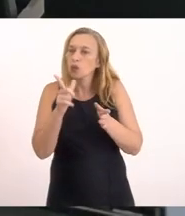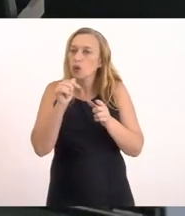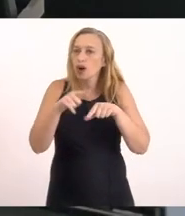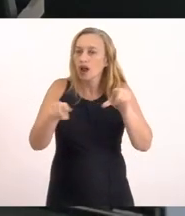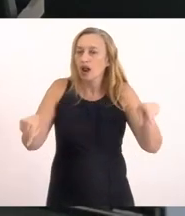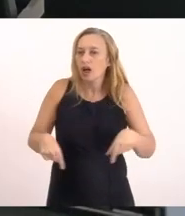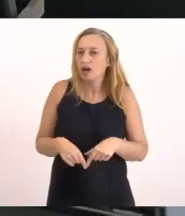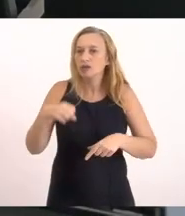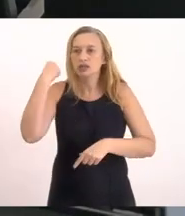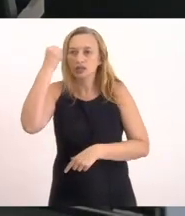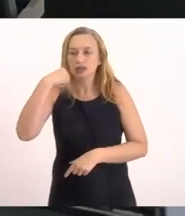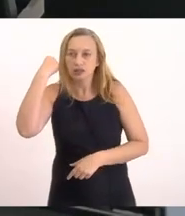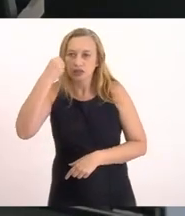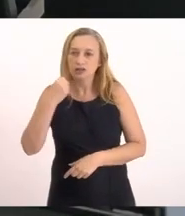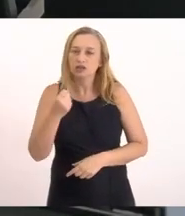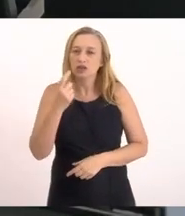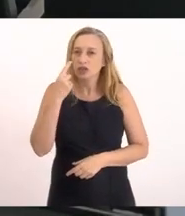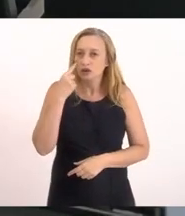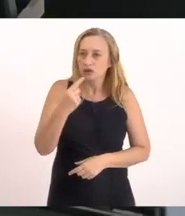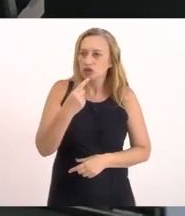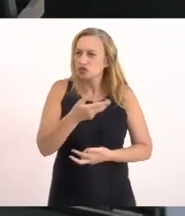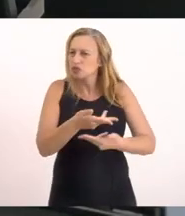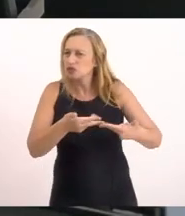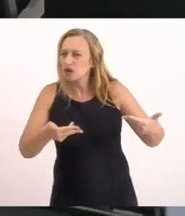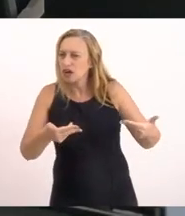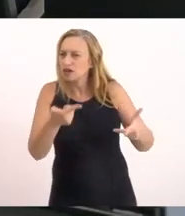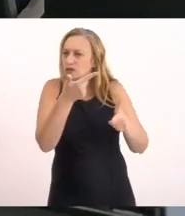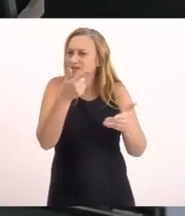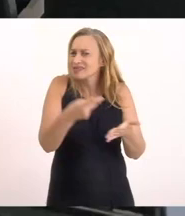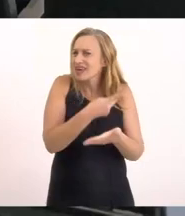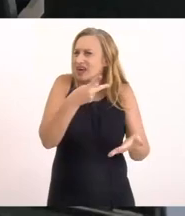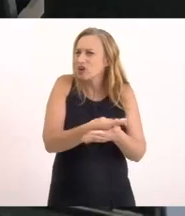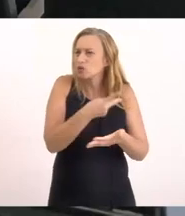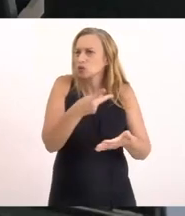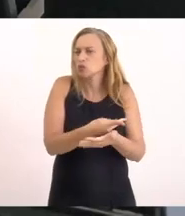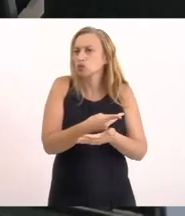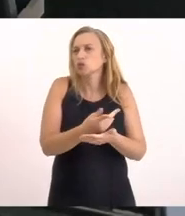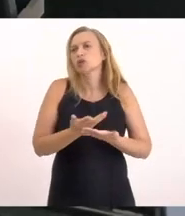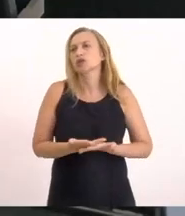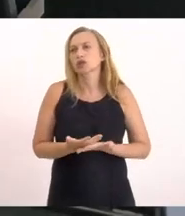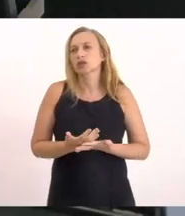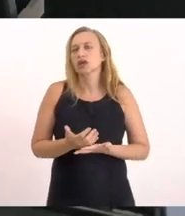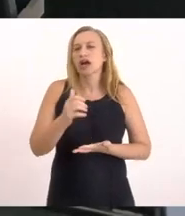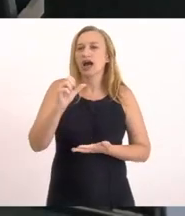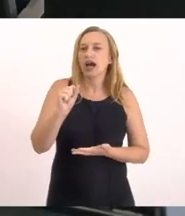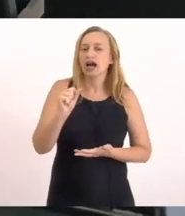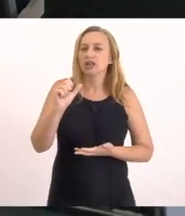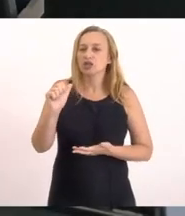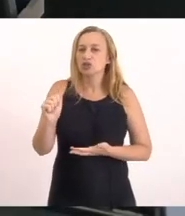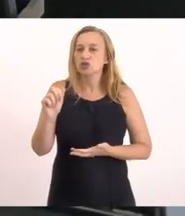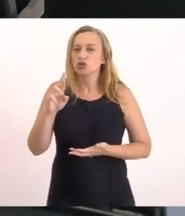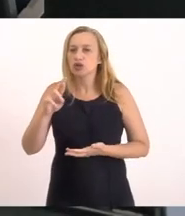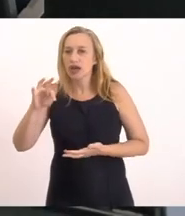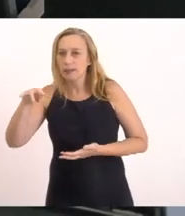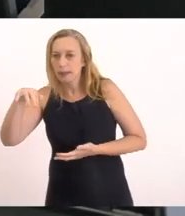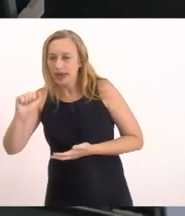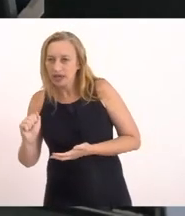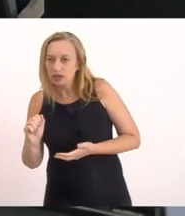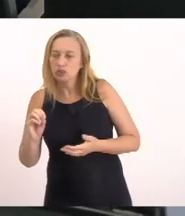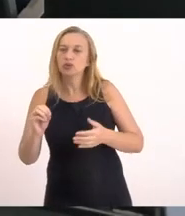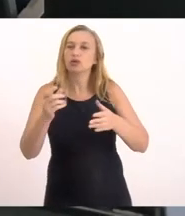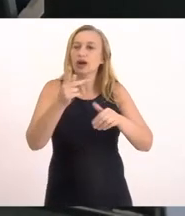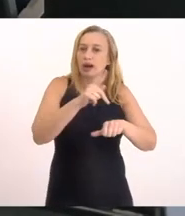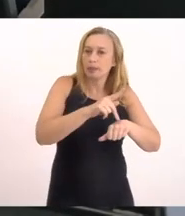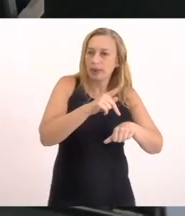Saquarema E foi identificado Diversas irregularidades Dentre elas O assoreamento As pedras No meio do